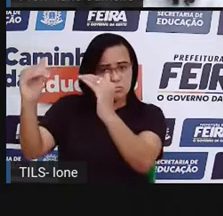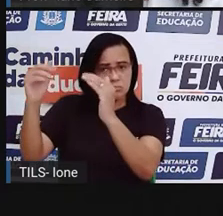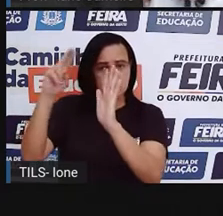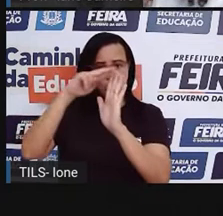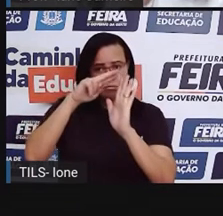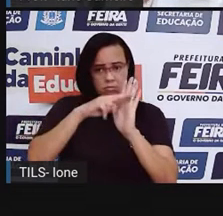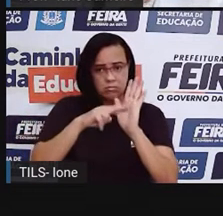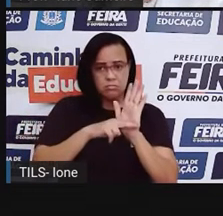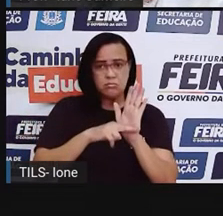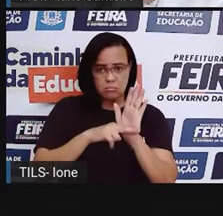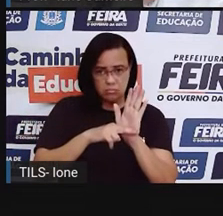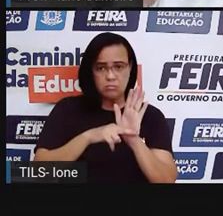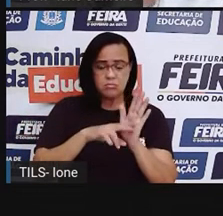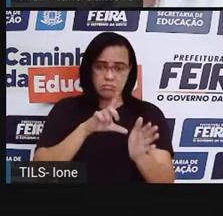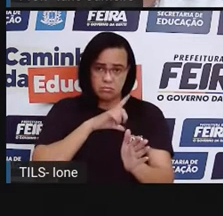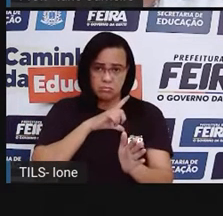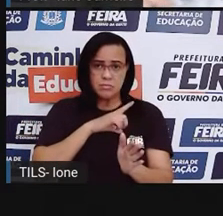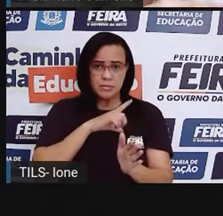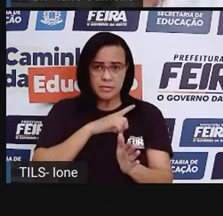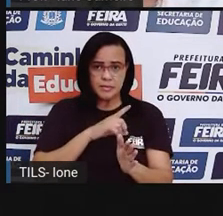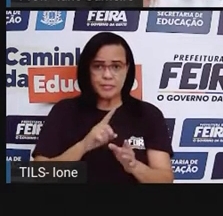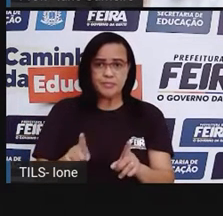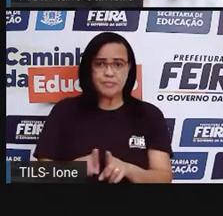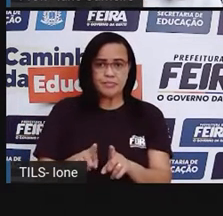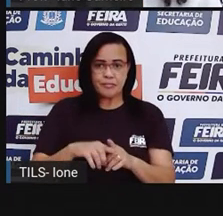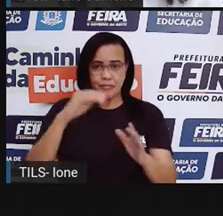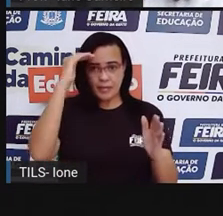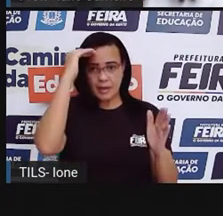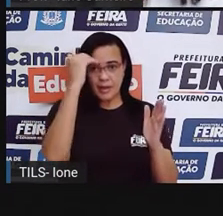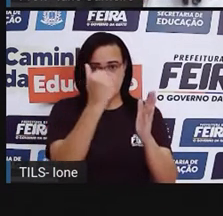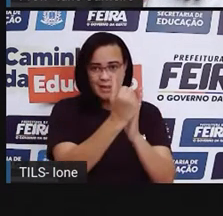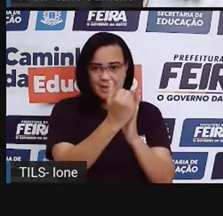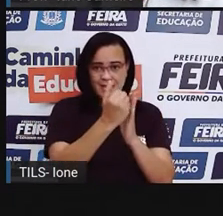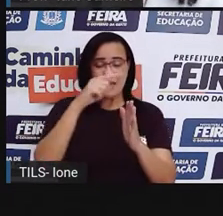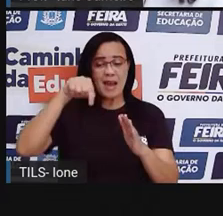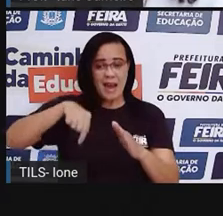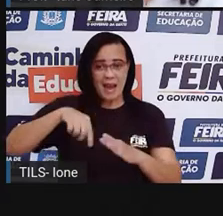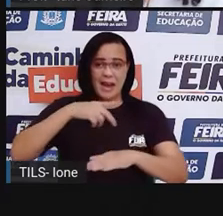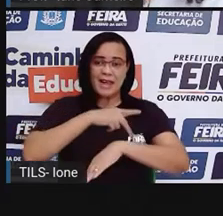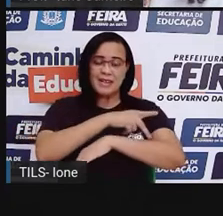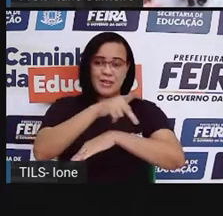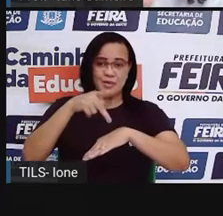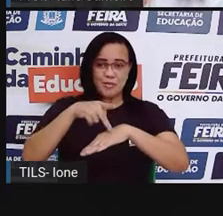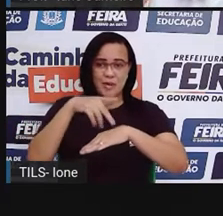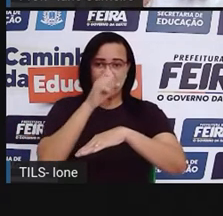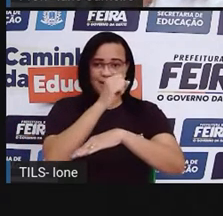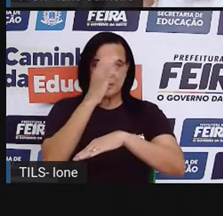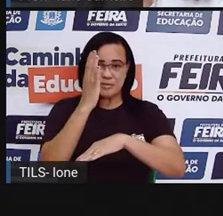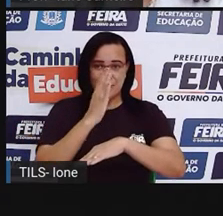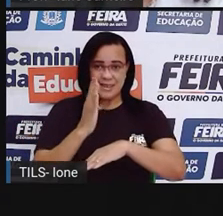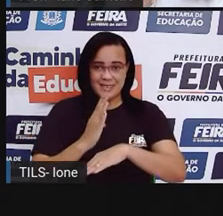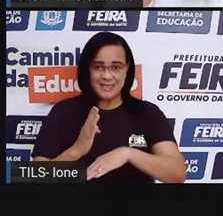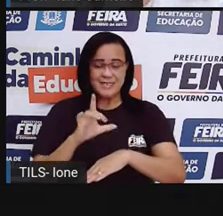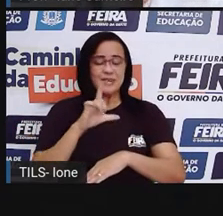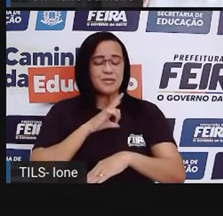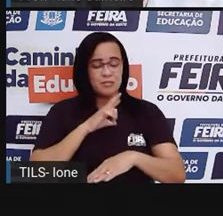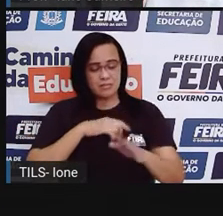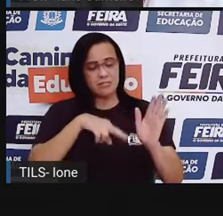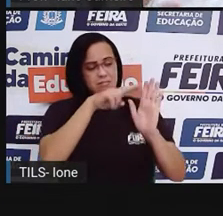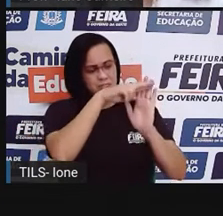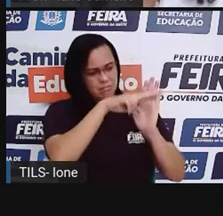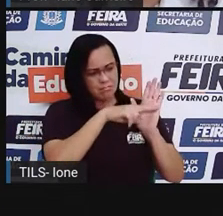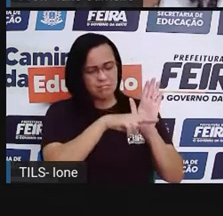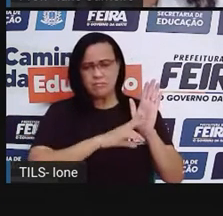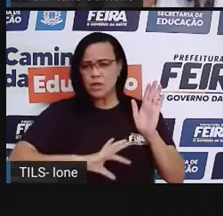carta maior, que a gente obedece aqui no nosso país, né, então tem algumas regras aqui do Brasil, né, que